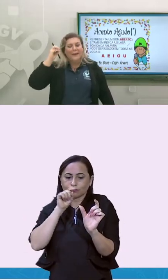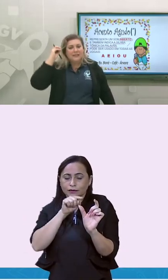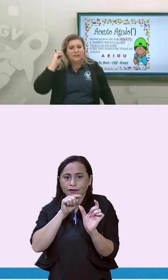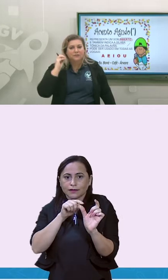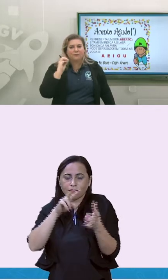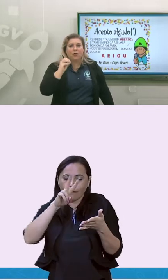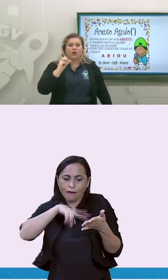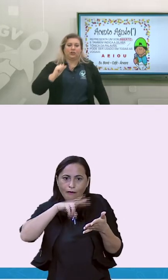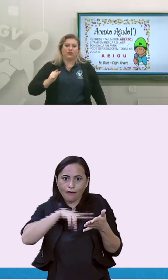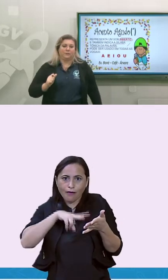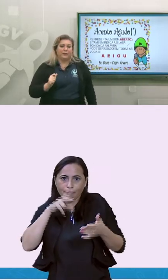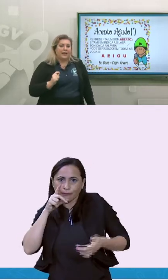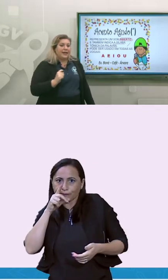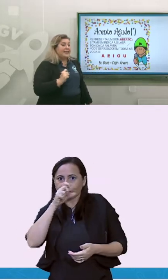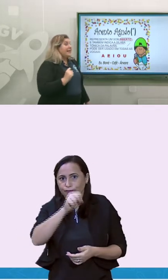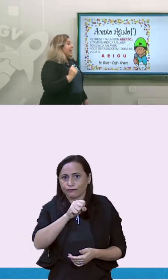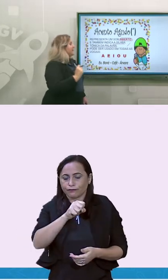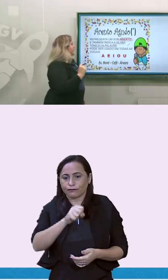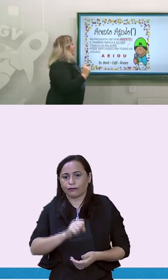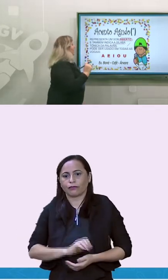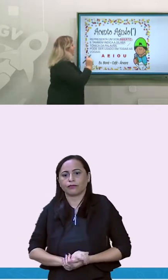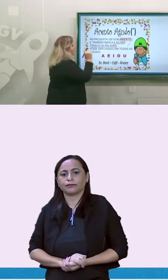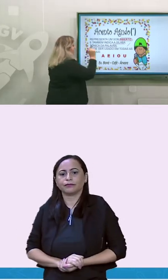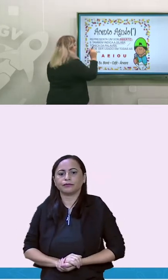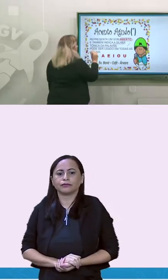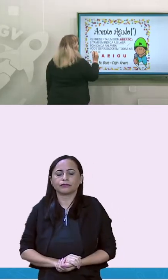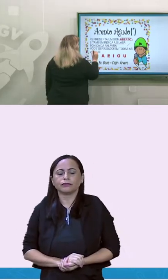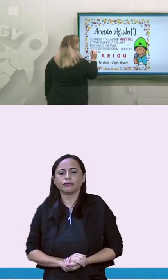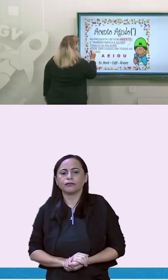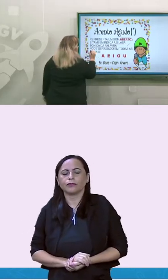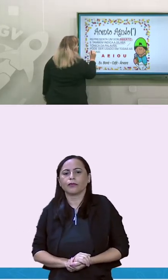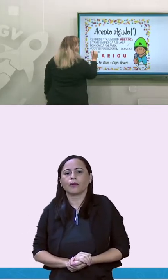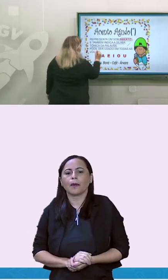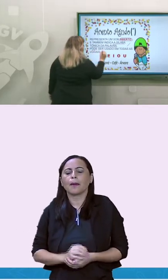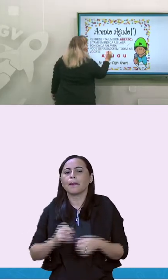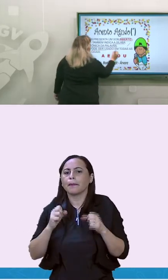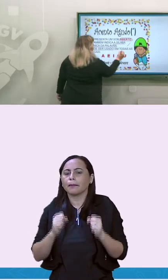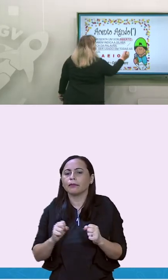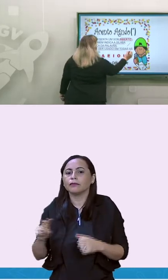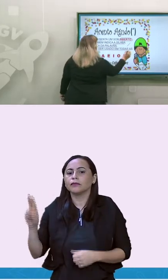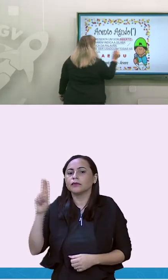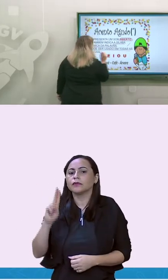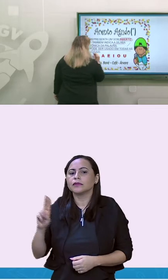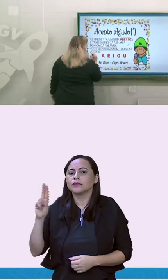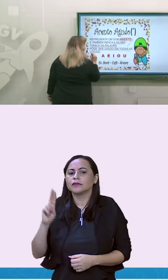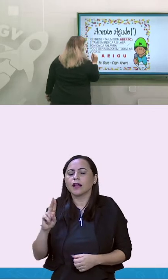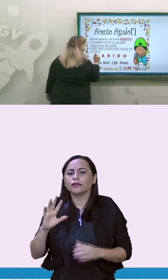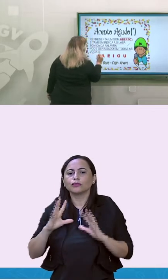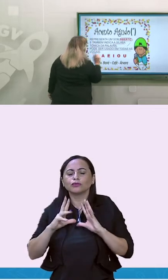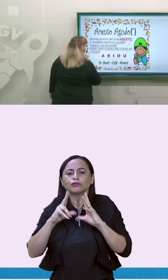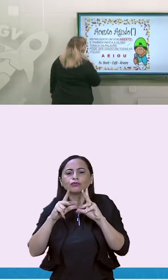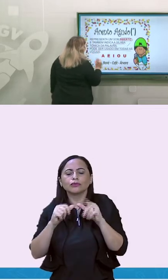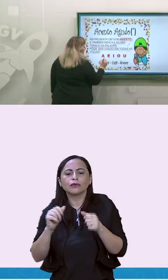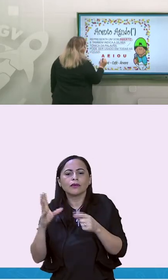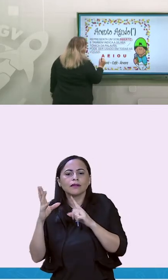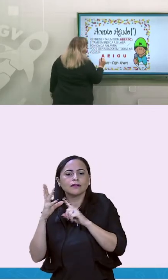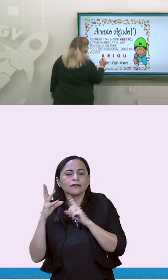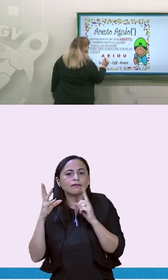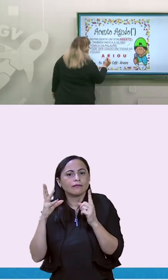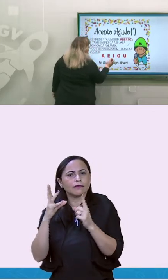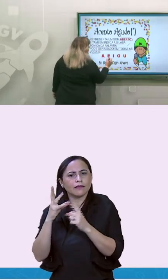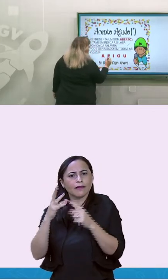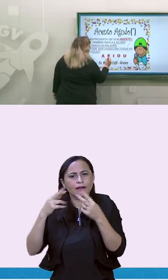forma mais forte. E ela, o acento, ele pode ser usado em todas as nossas vogais.